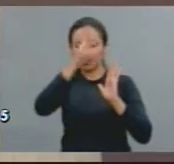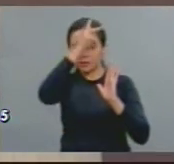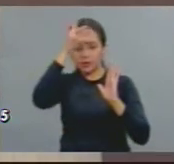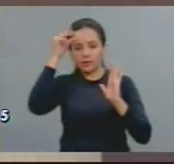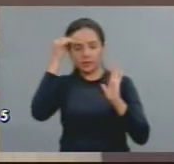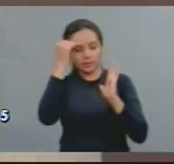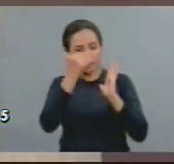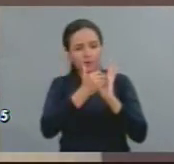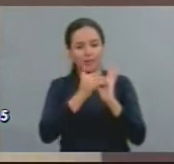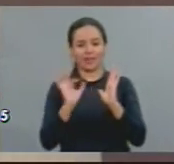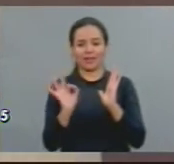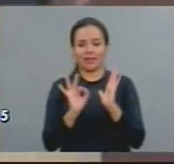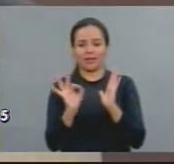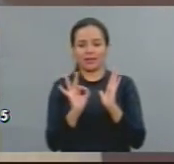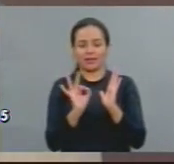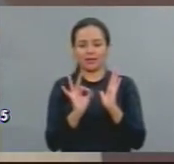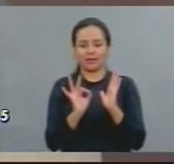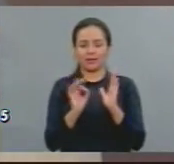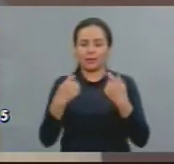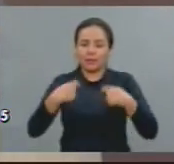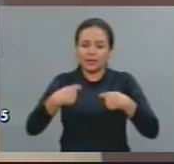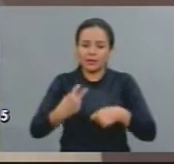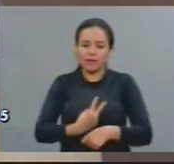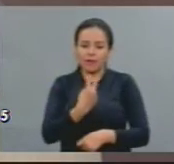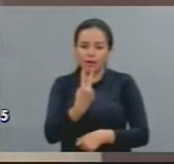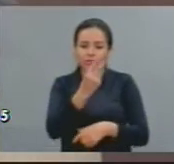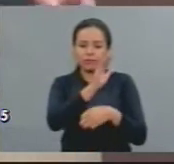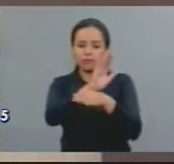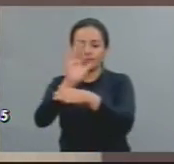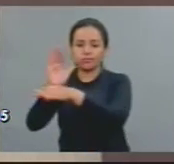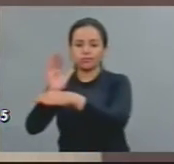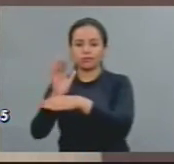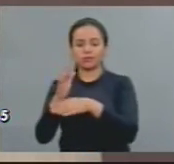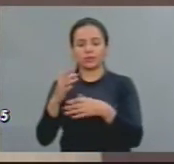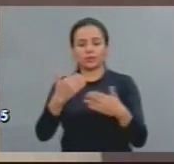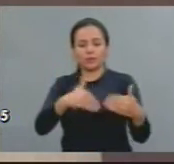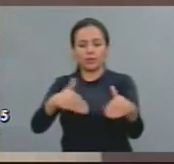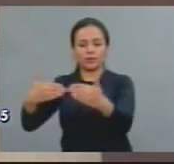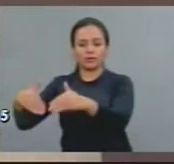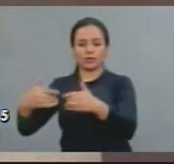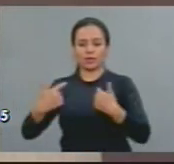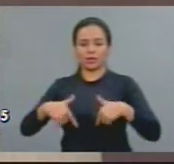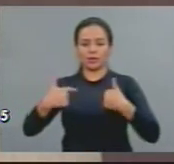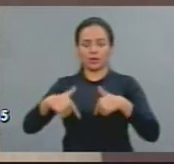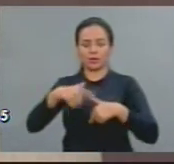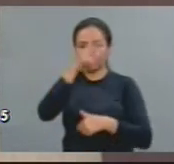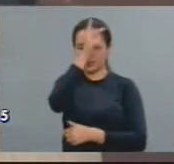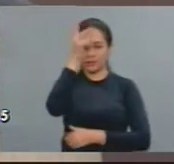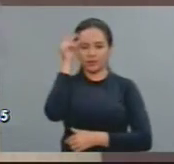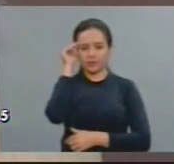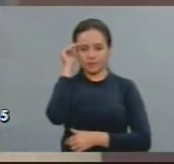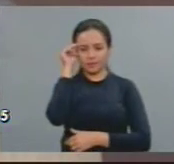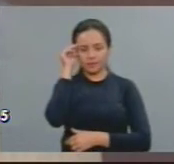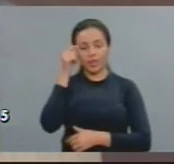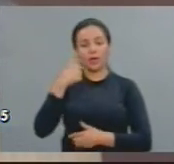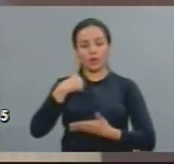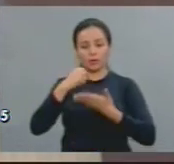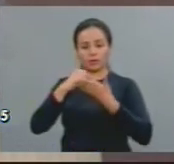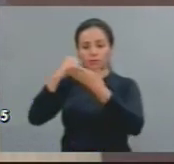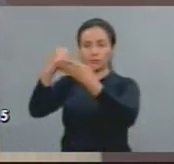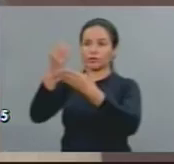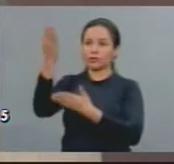valorizarem esses servidores municipais. Portanto, queria aqui me solidarizar com vocês de Aratuba,